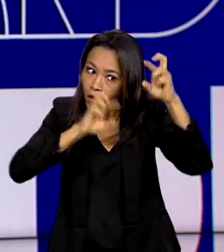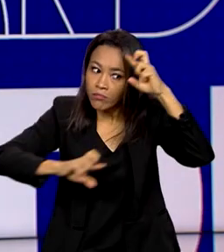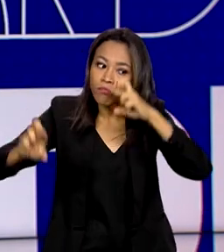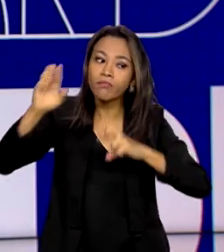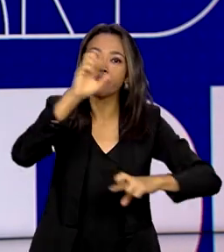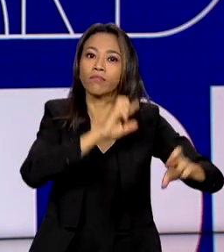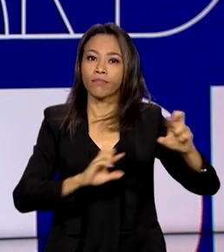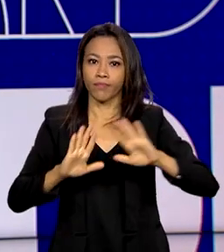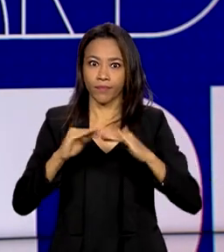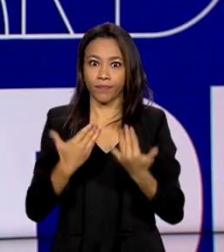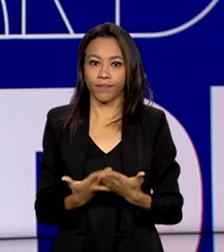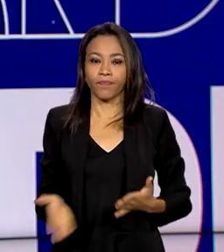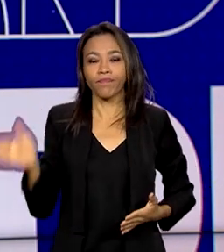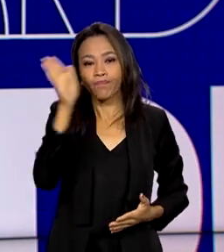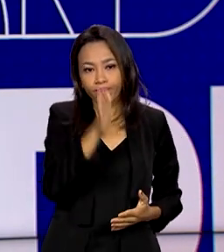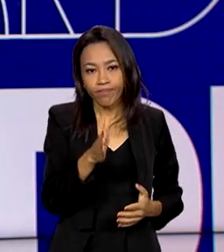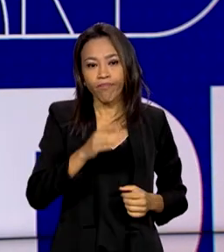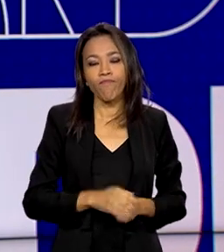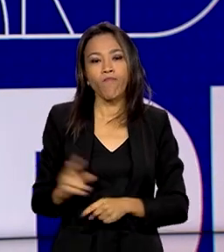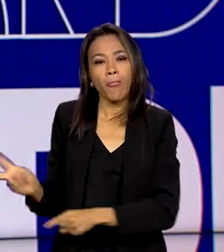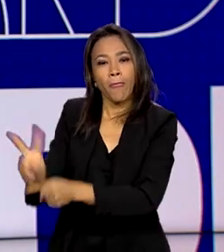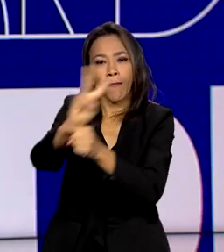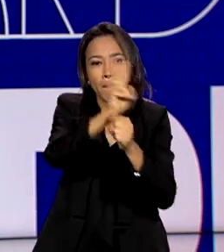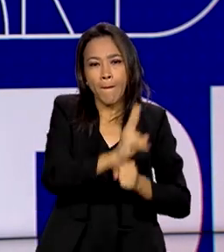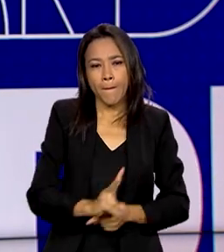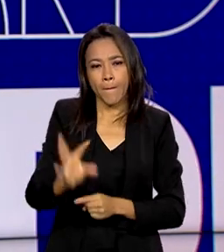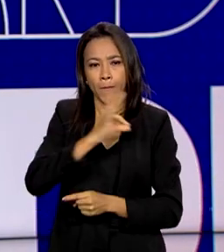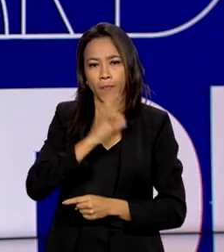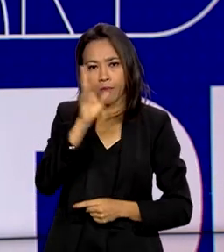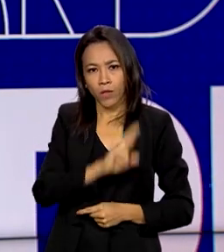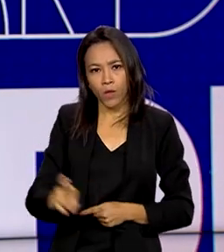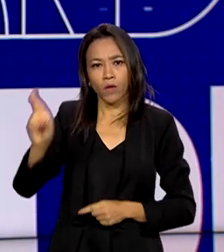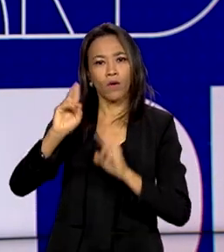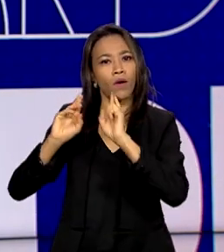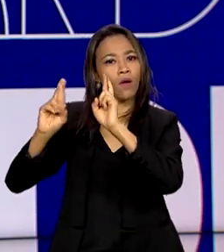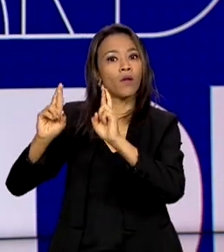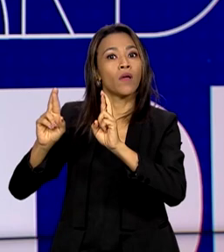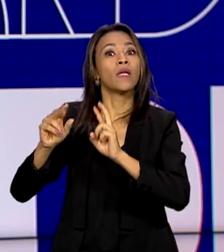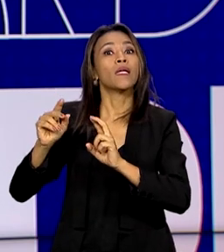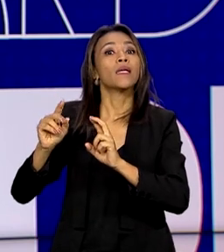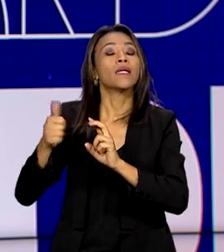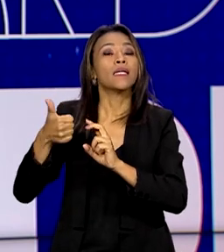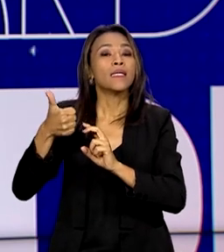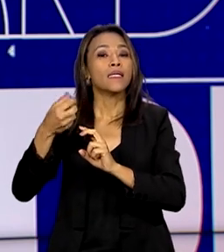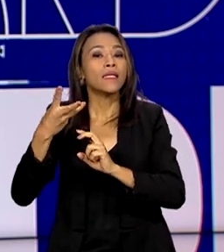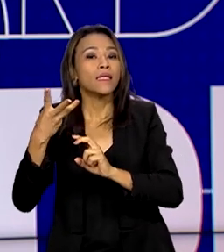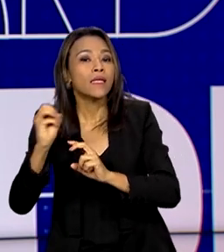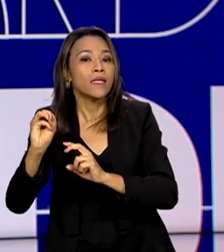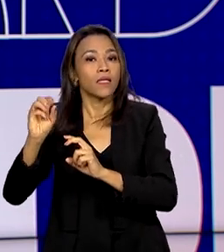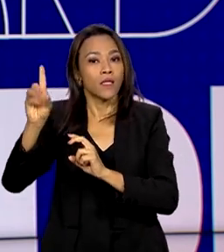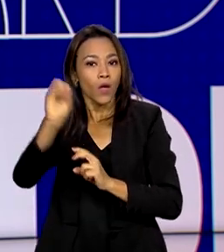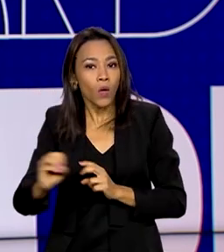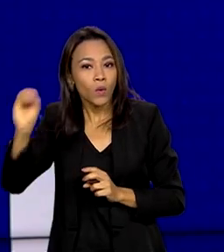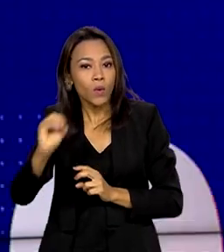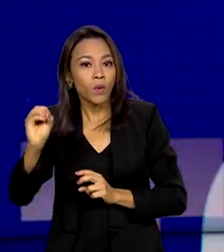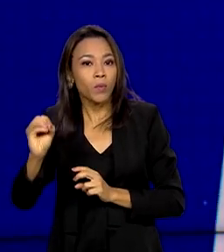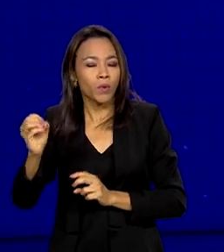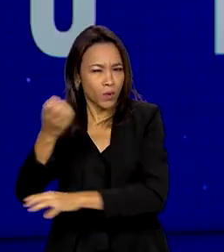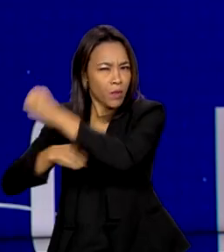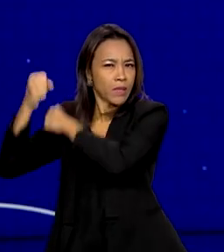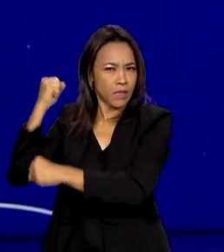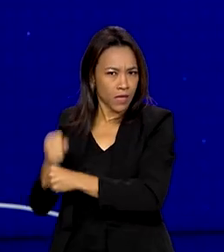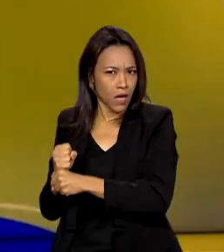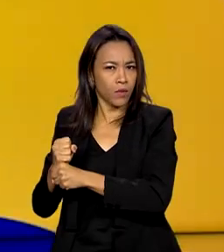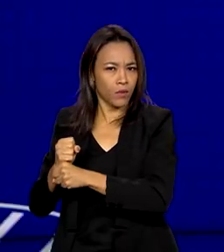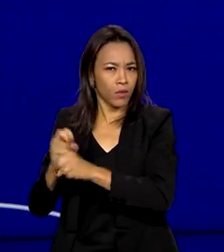A fiscalização da Polícia Rodoviária Federal em 30 de outubro do ano passado, segundo o turno das eleições presidenciais,